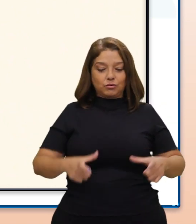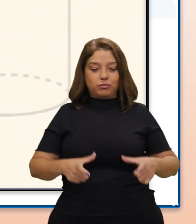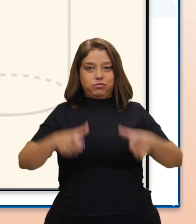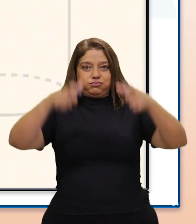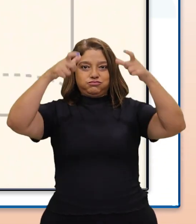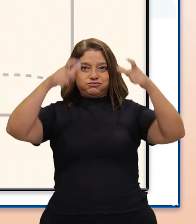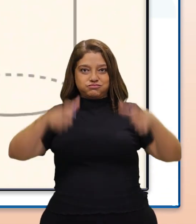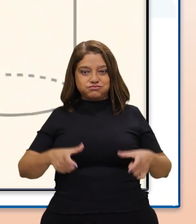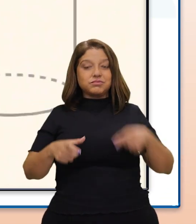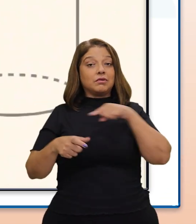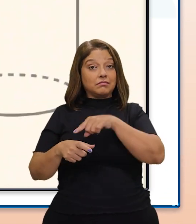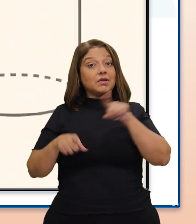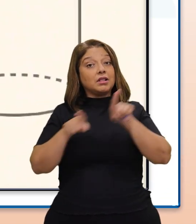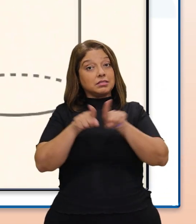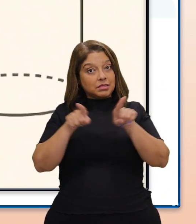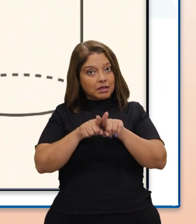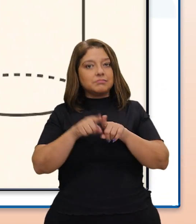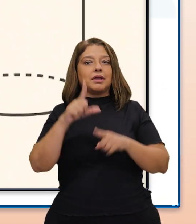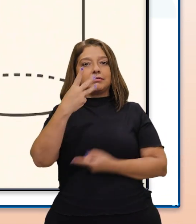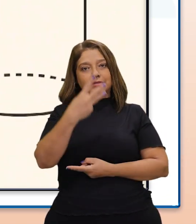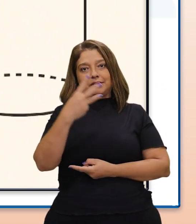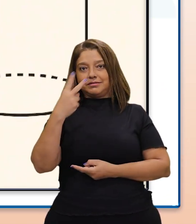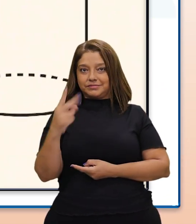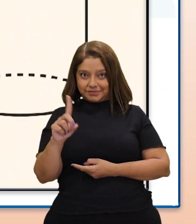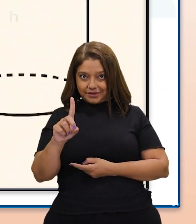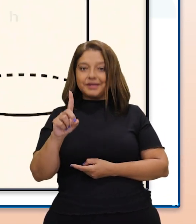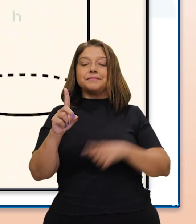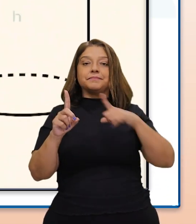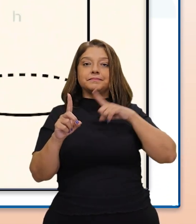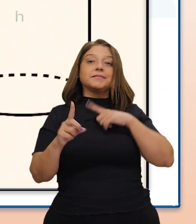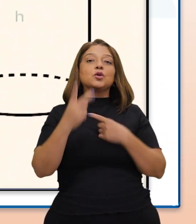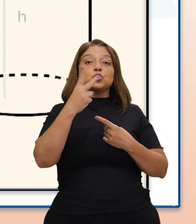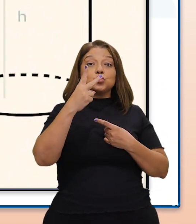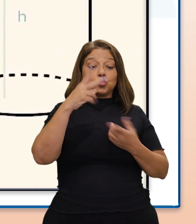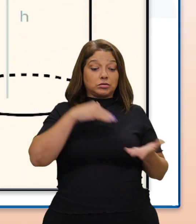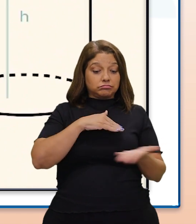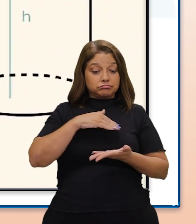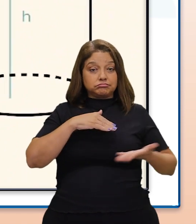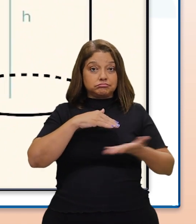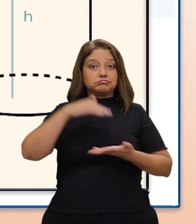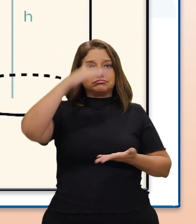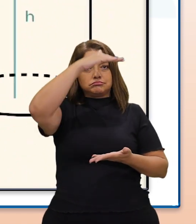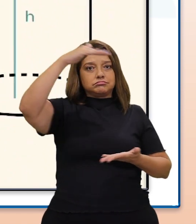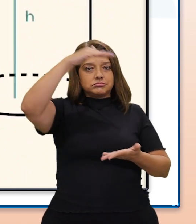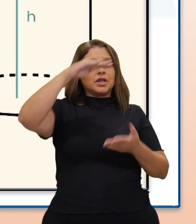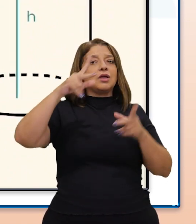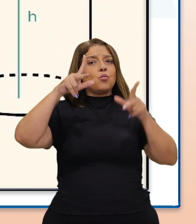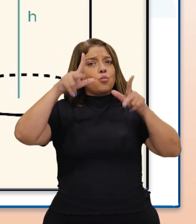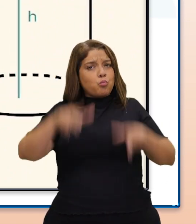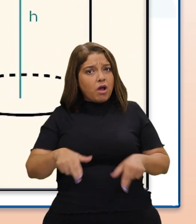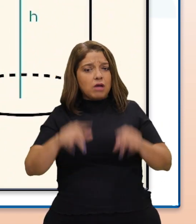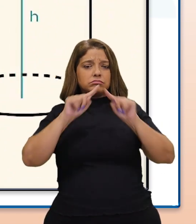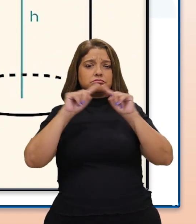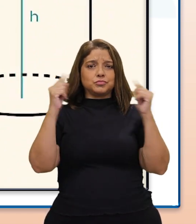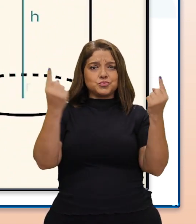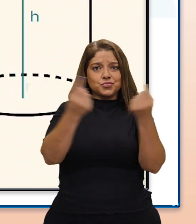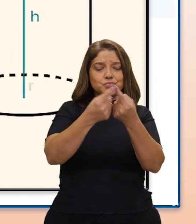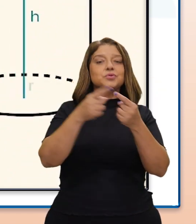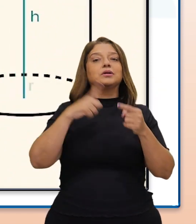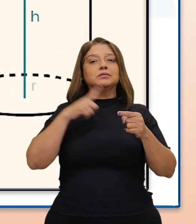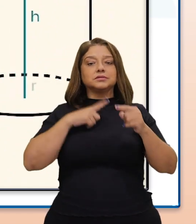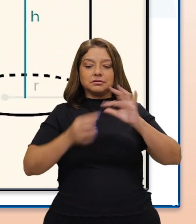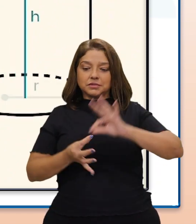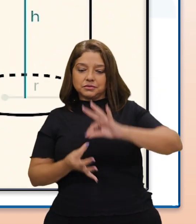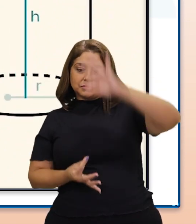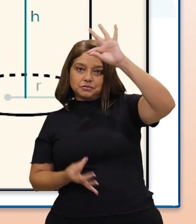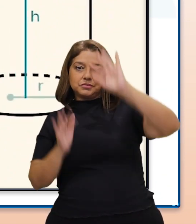cilindro também é um objeto tridimensional, que possui duas bases circulares idênticas e uma superfície lateral curva